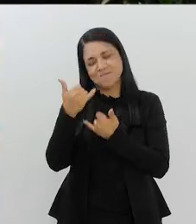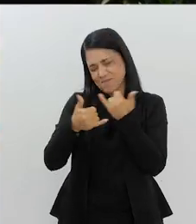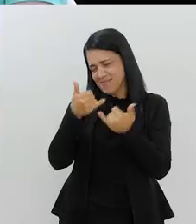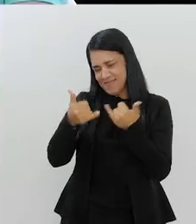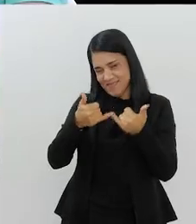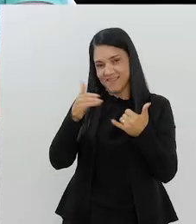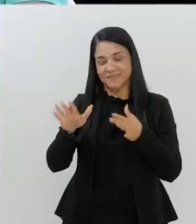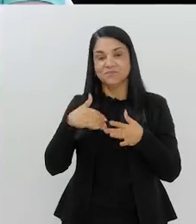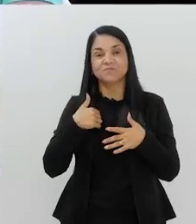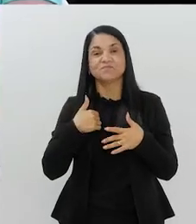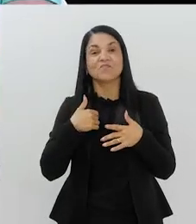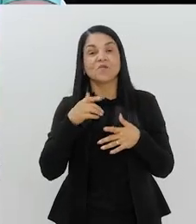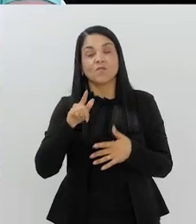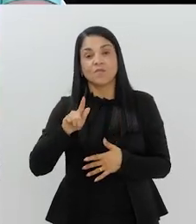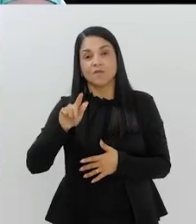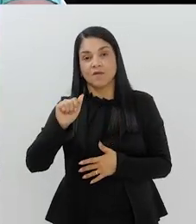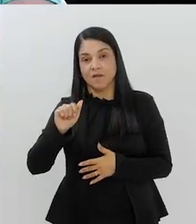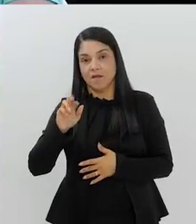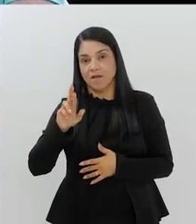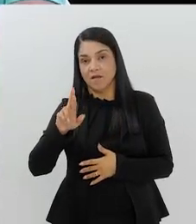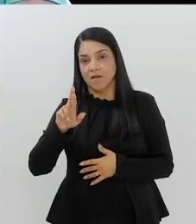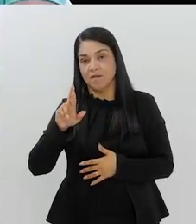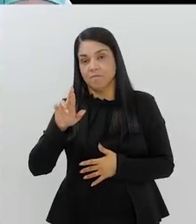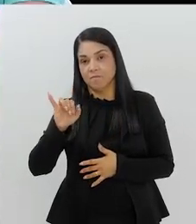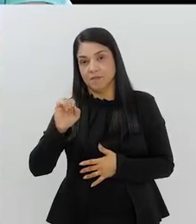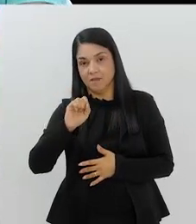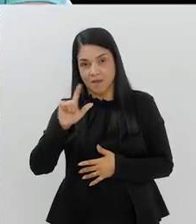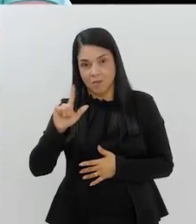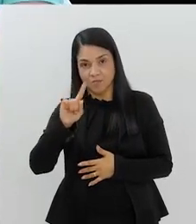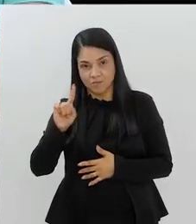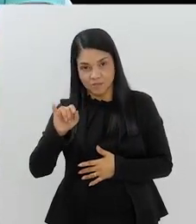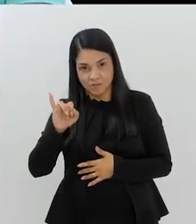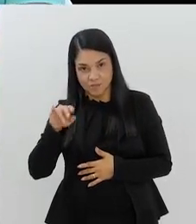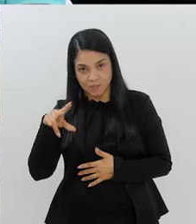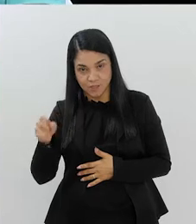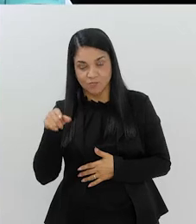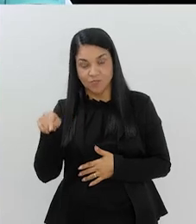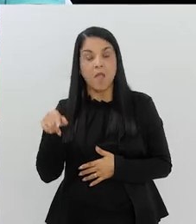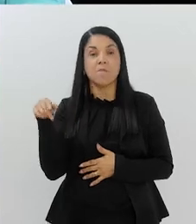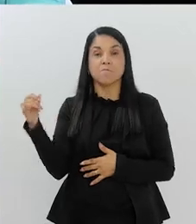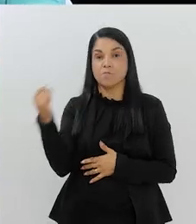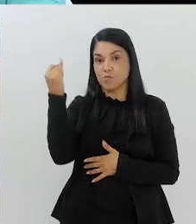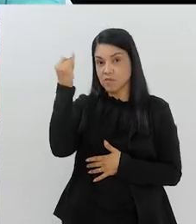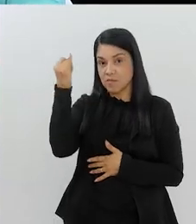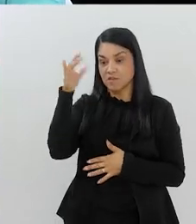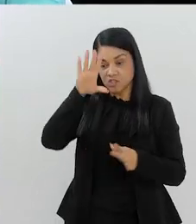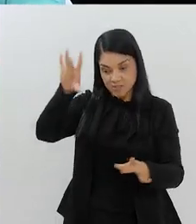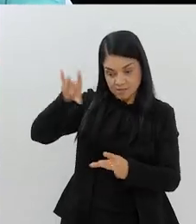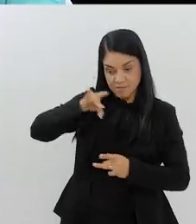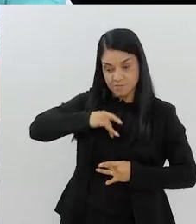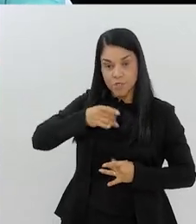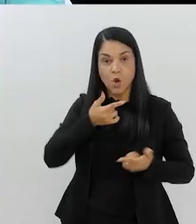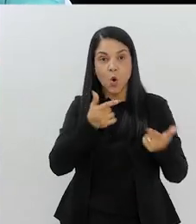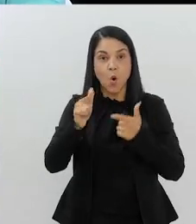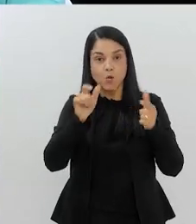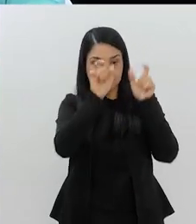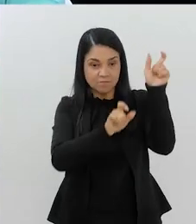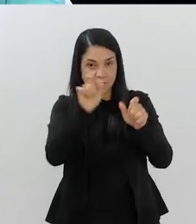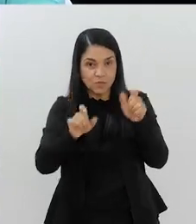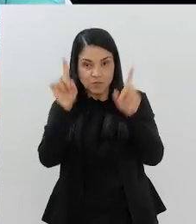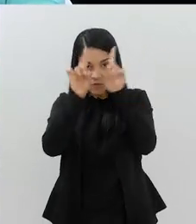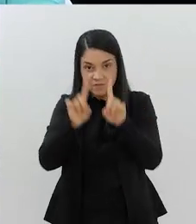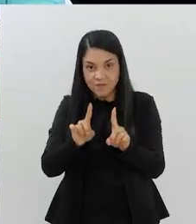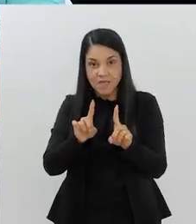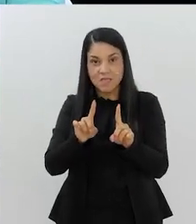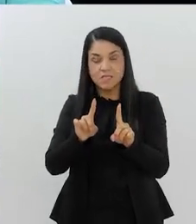E eu fico descontraído. Mas, o Gabrielzinho, hoje, é importante, não só o Gabrielzinho, e que inspire outras